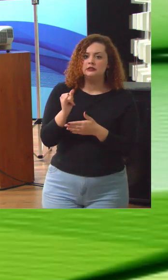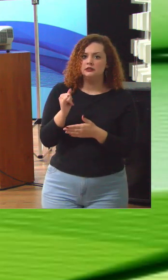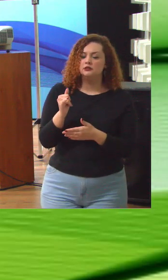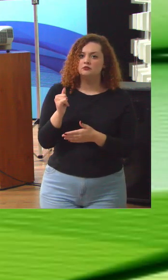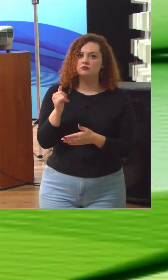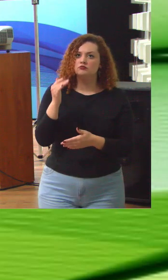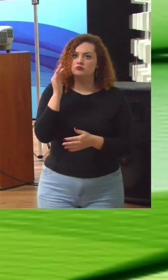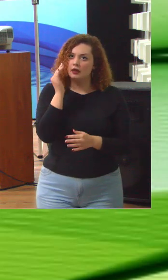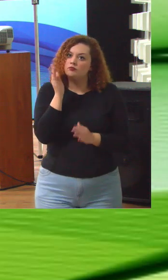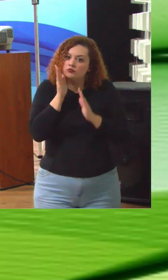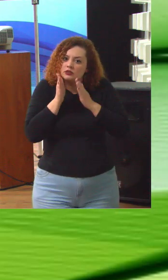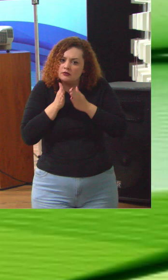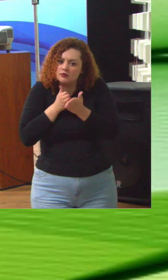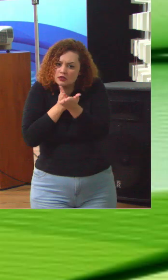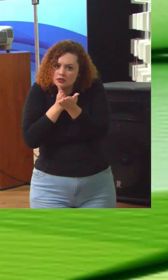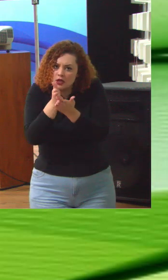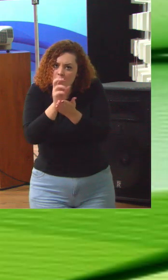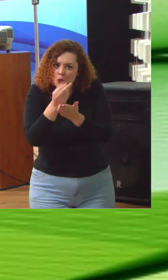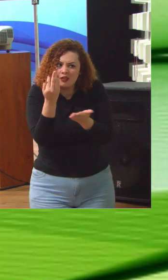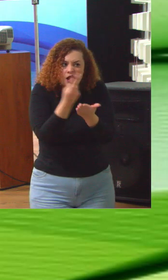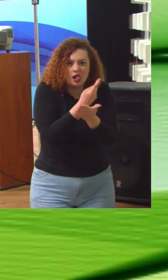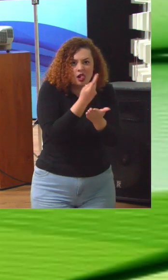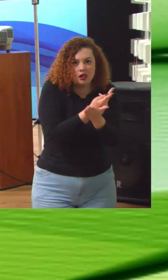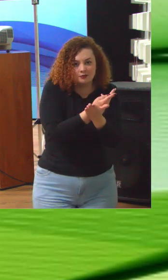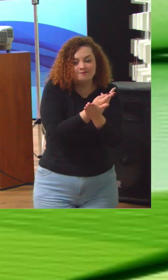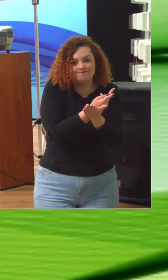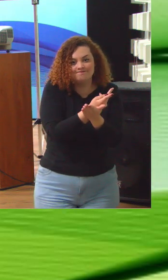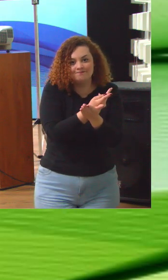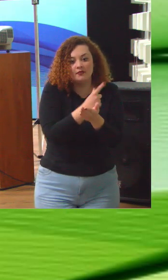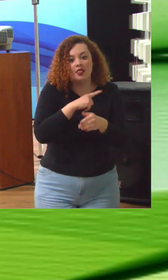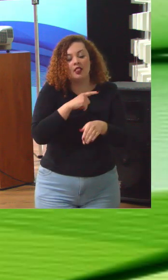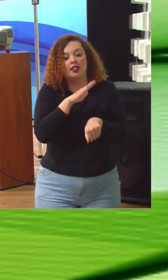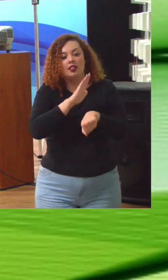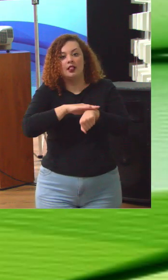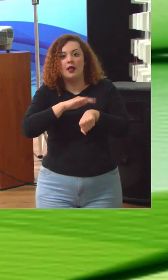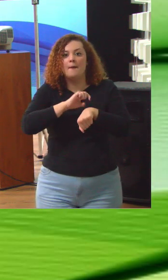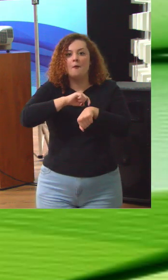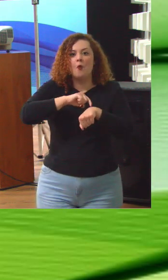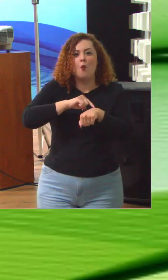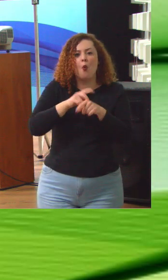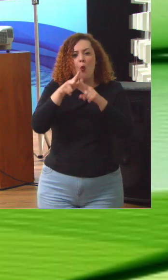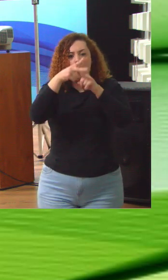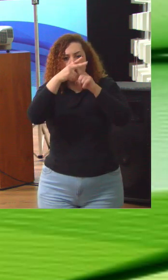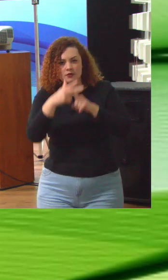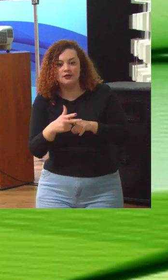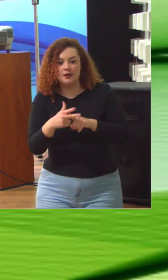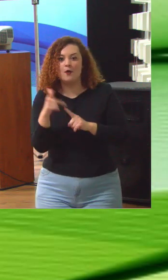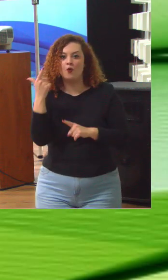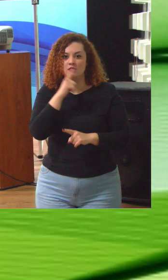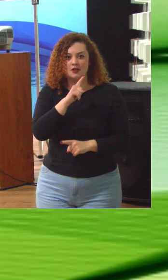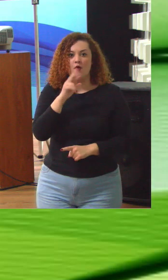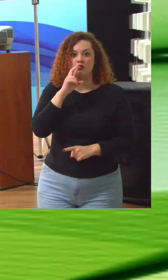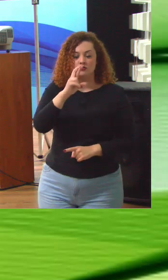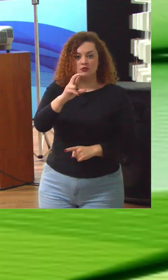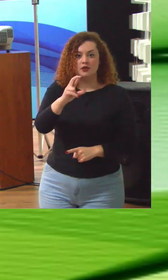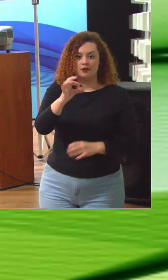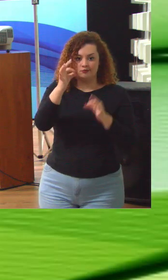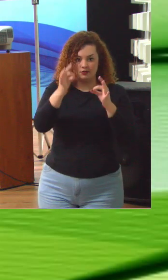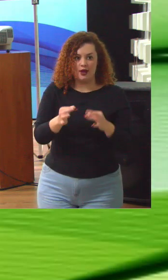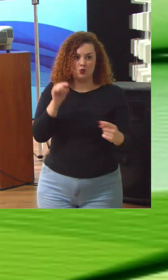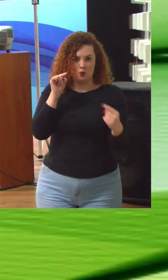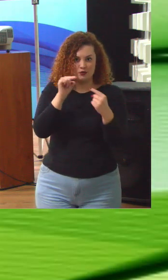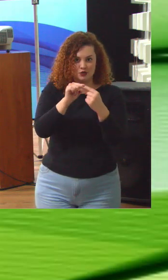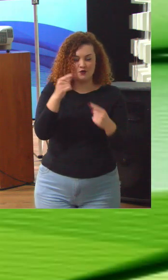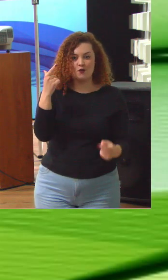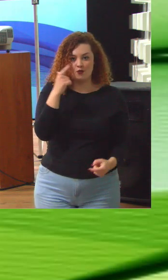ou se está errando o alvo há tempo de consertar o tempo todo para que alcance o alvo esses três verbos são a